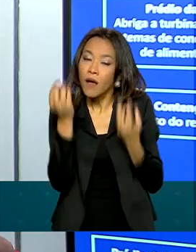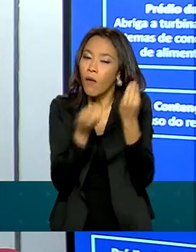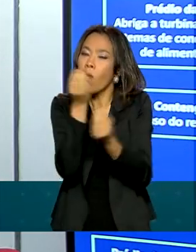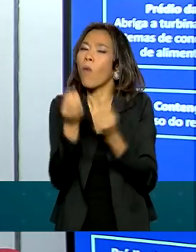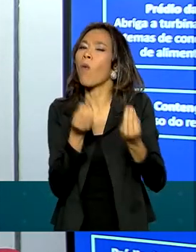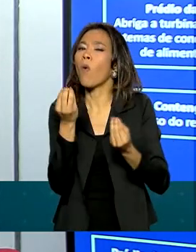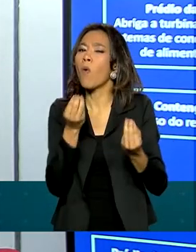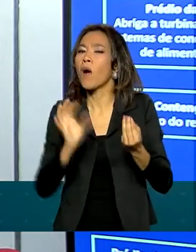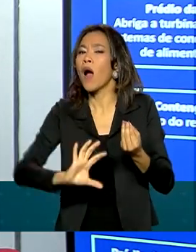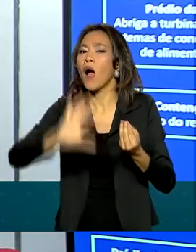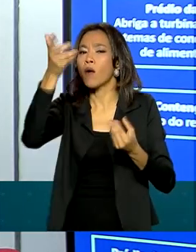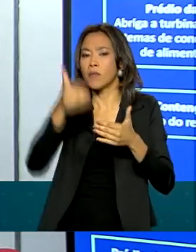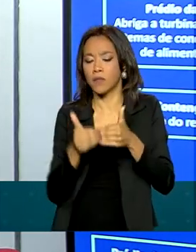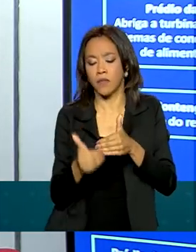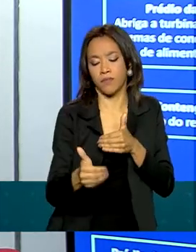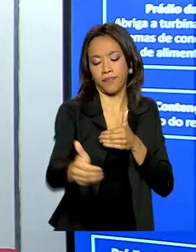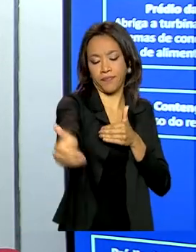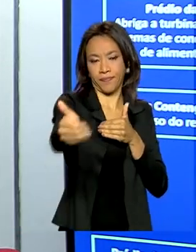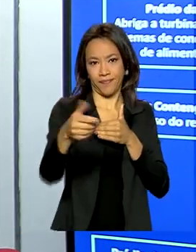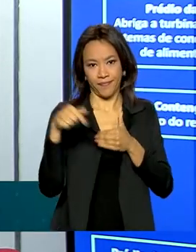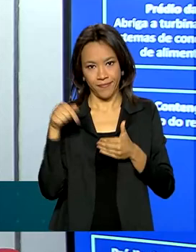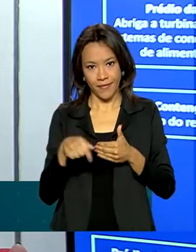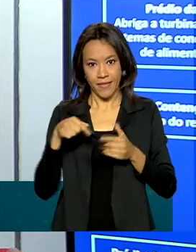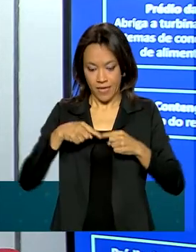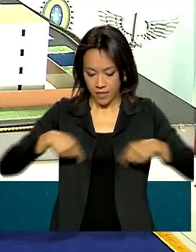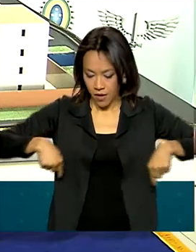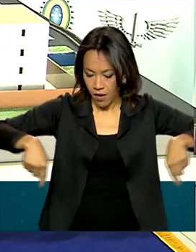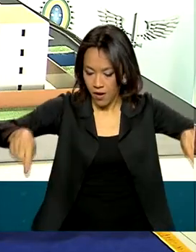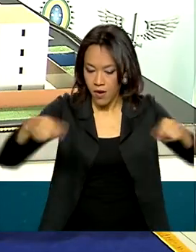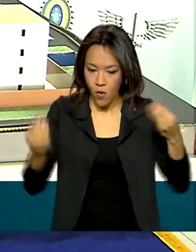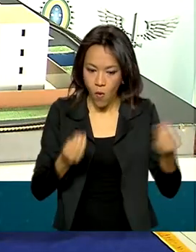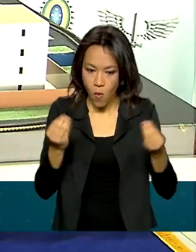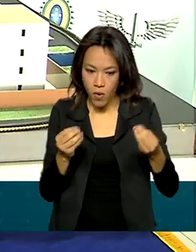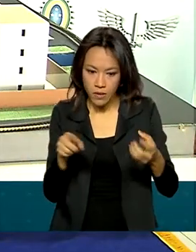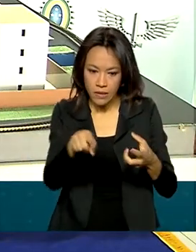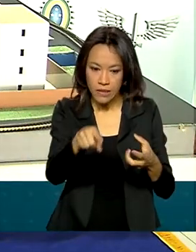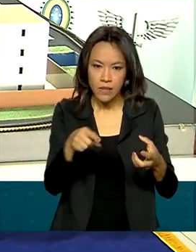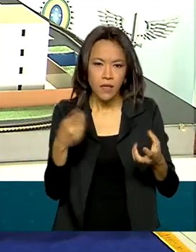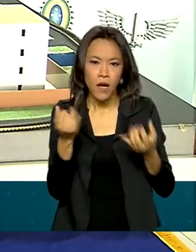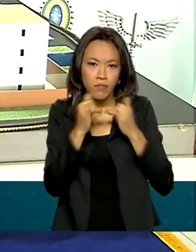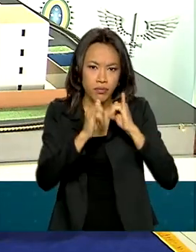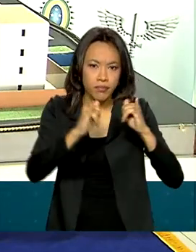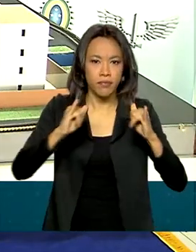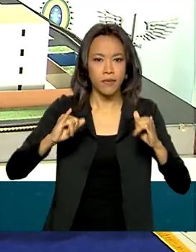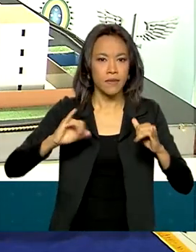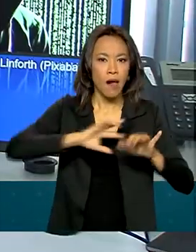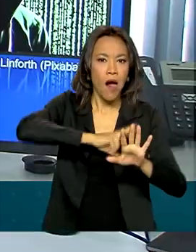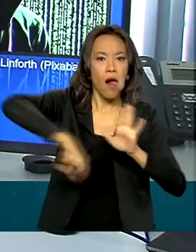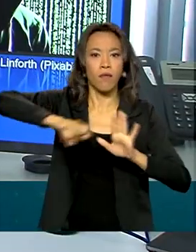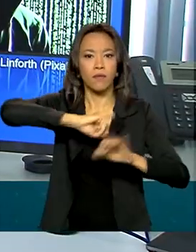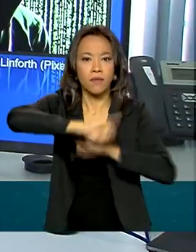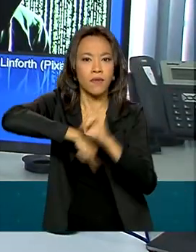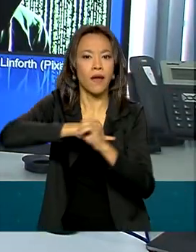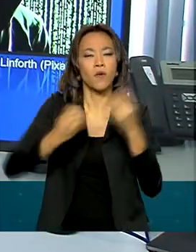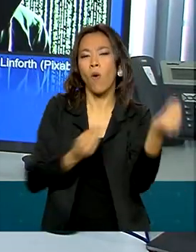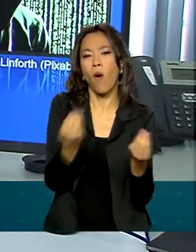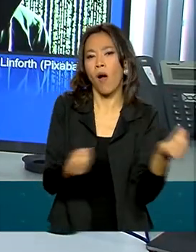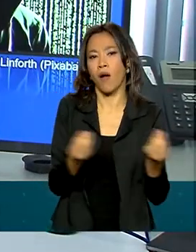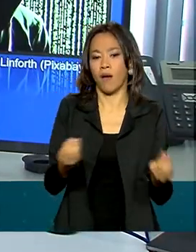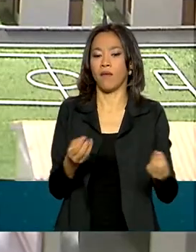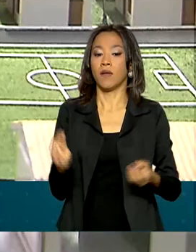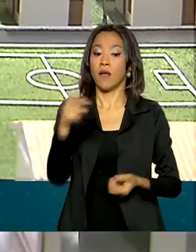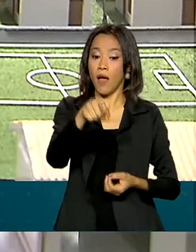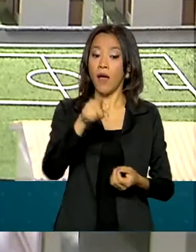implementamos cenários de ataques cibernéticos completos. O objetivo do exercício Guardião Cibernético 3.0